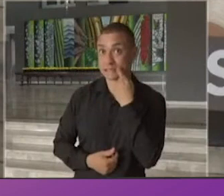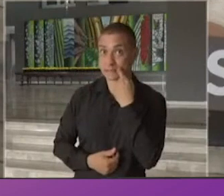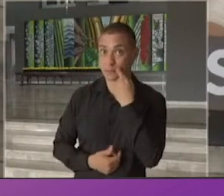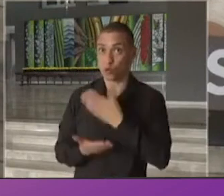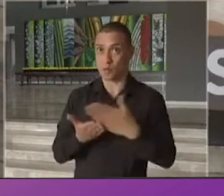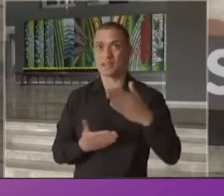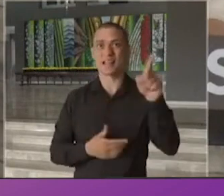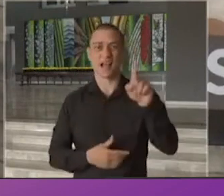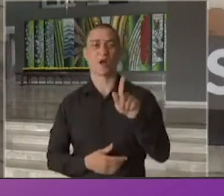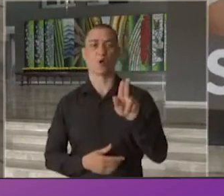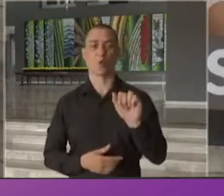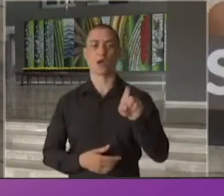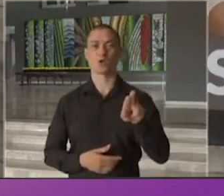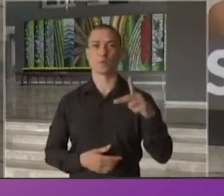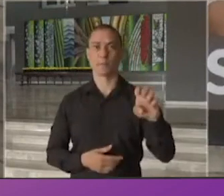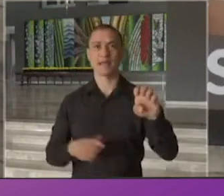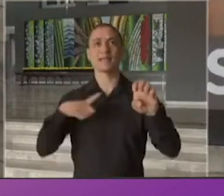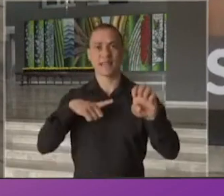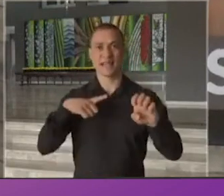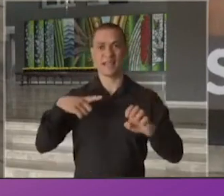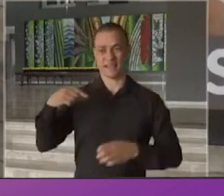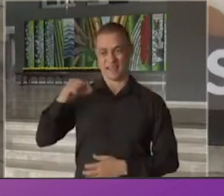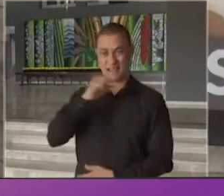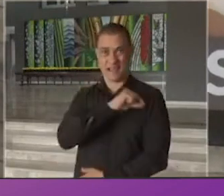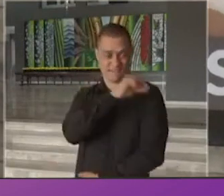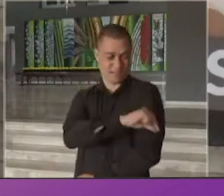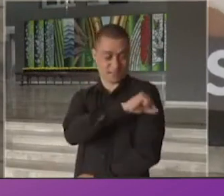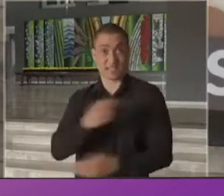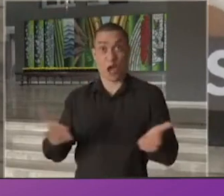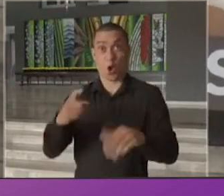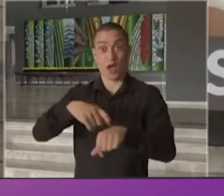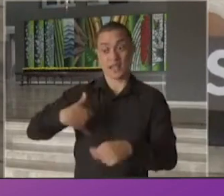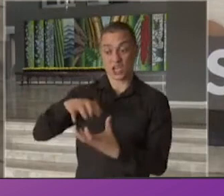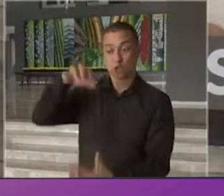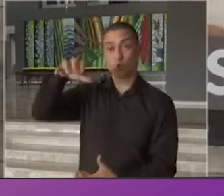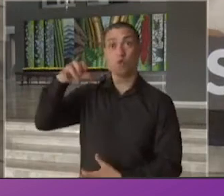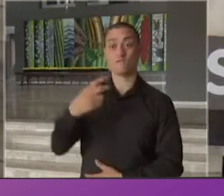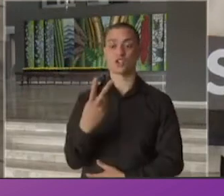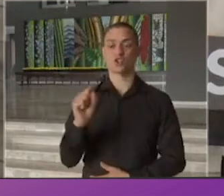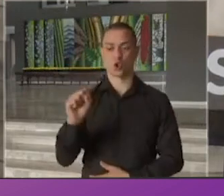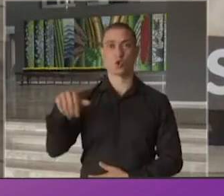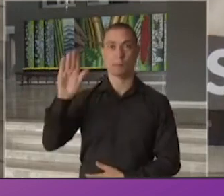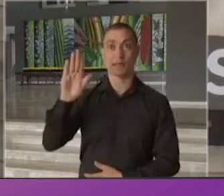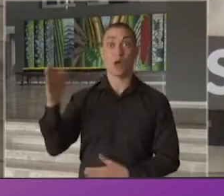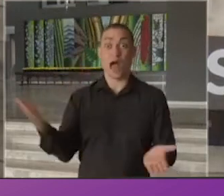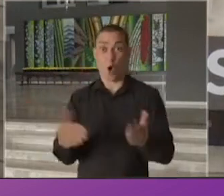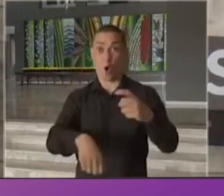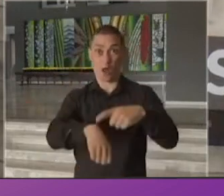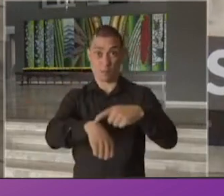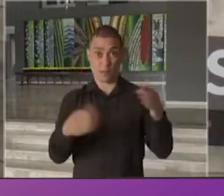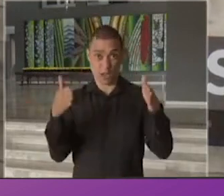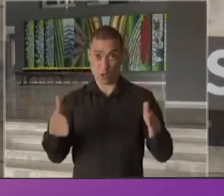Guaxupé está vacinando, nesse momento, adultos com mais de 28 anos, Então, nessa primeira fase, queremos as pessoas não vacinadas,